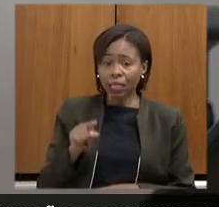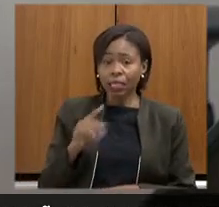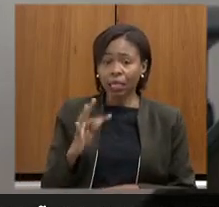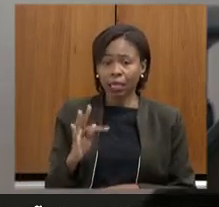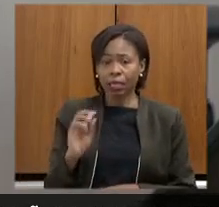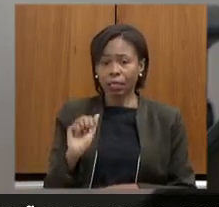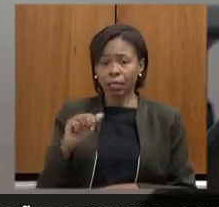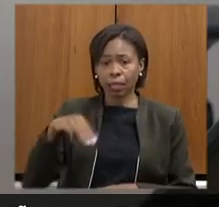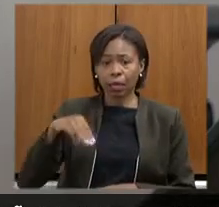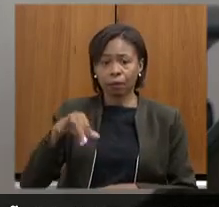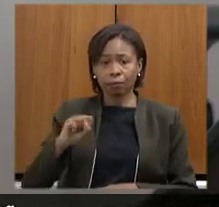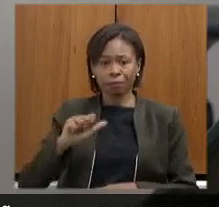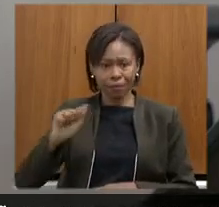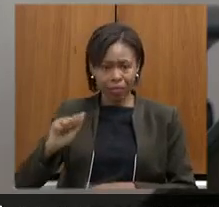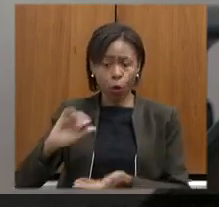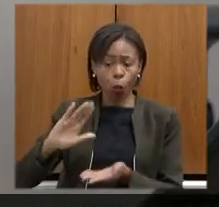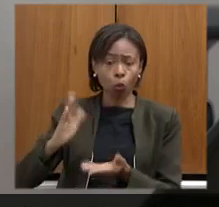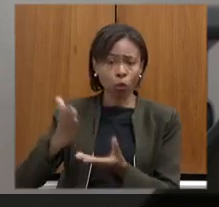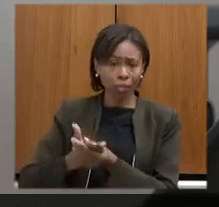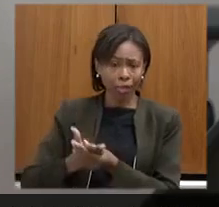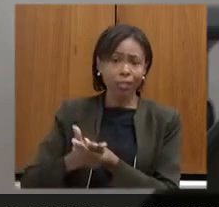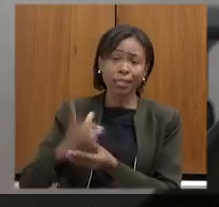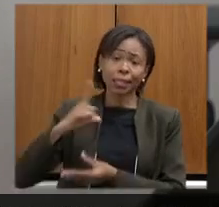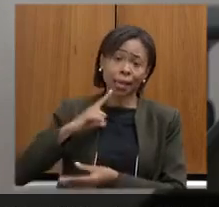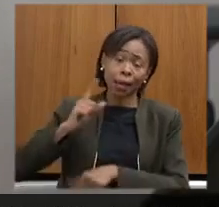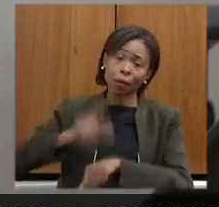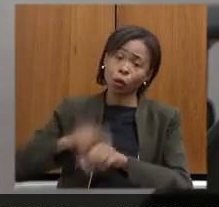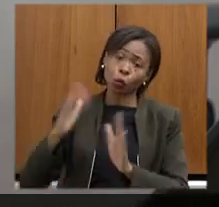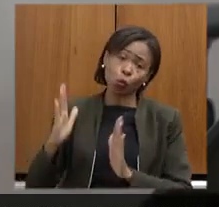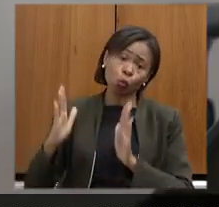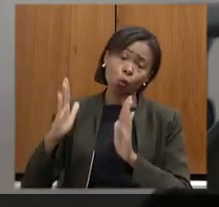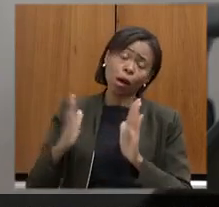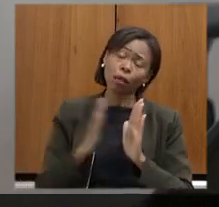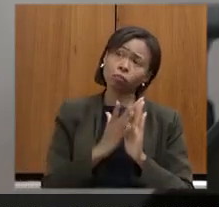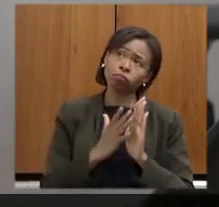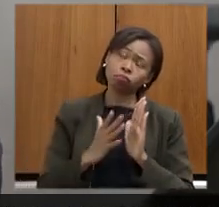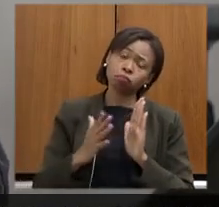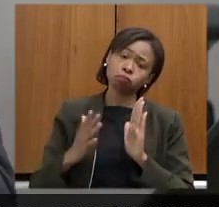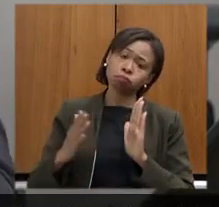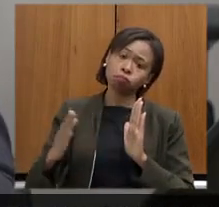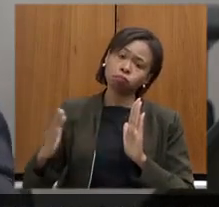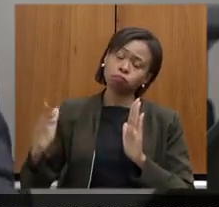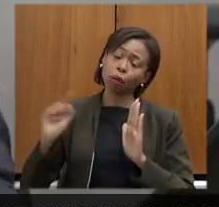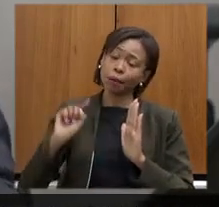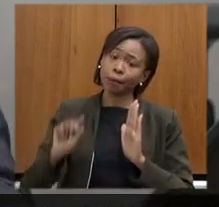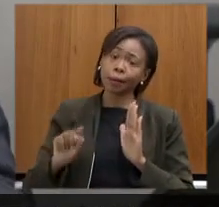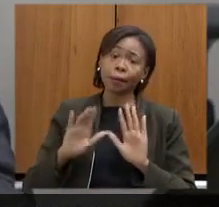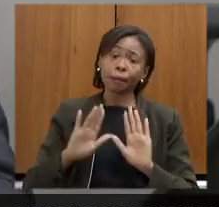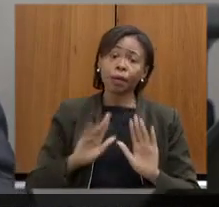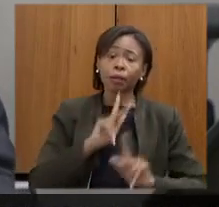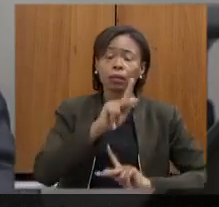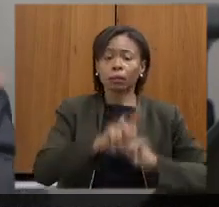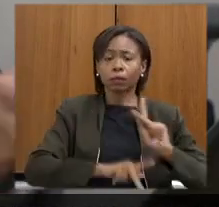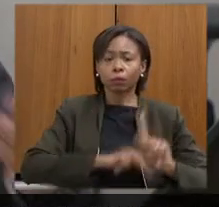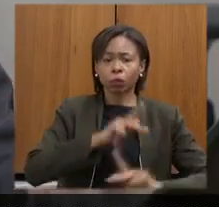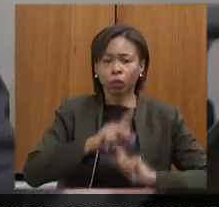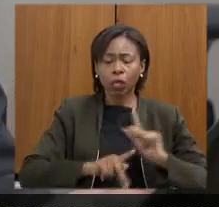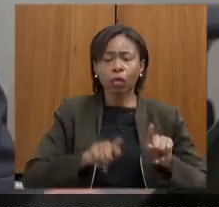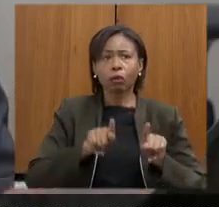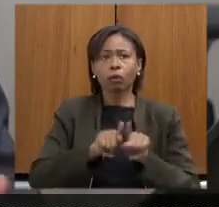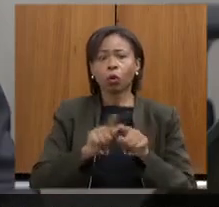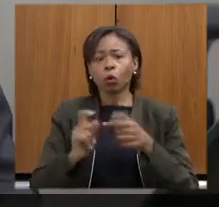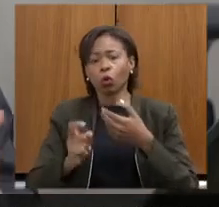que está lá tem um prazo que ele está tramitando e a população e o poder